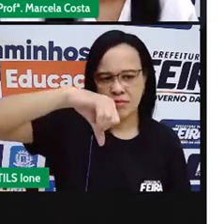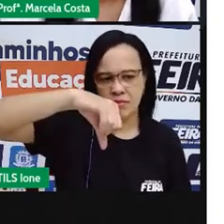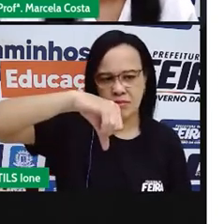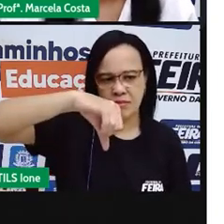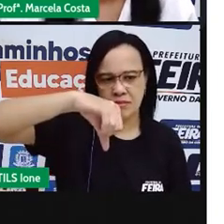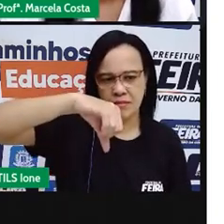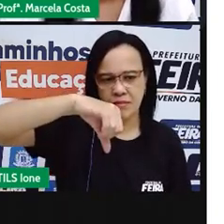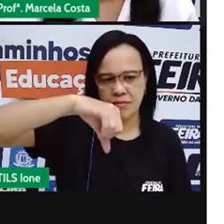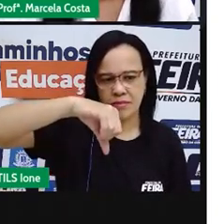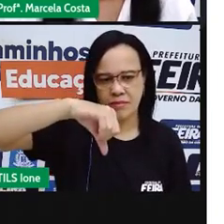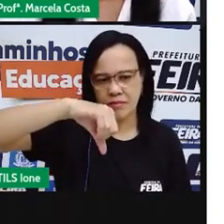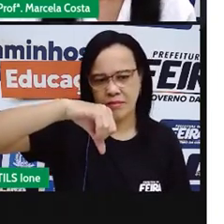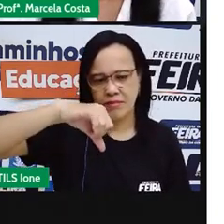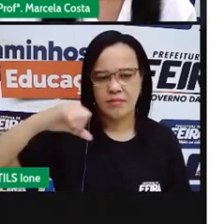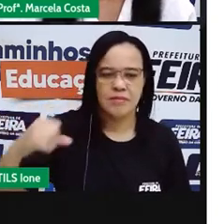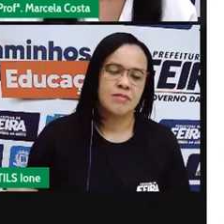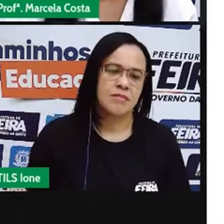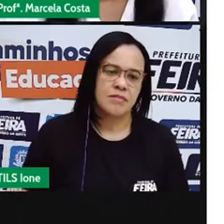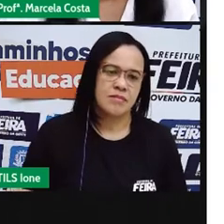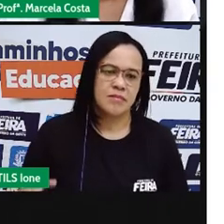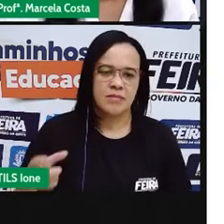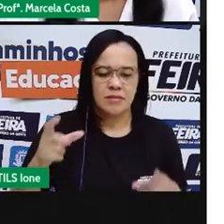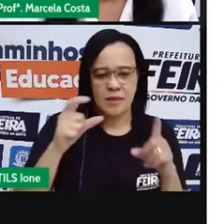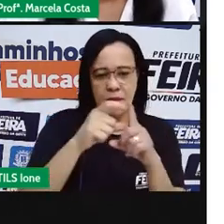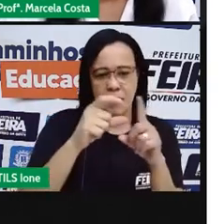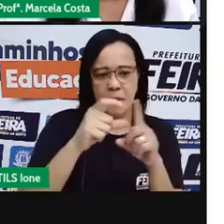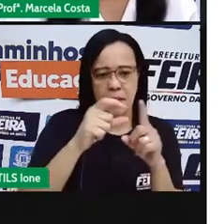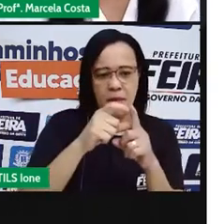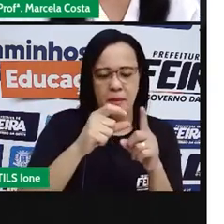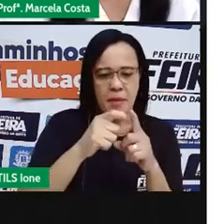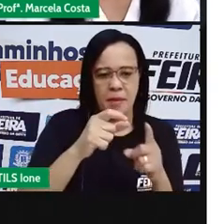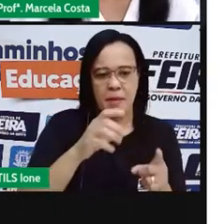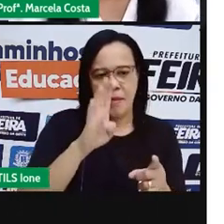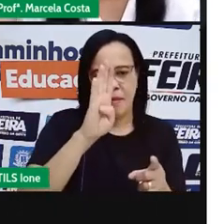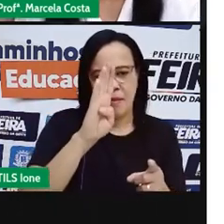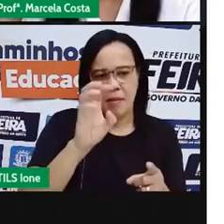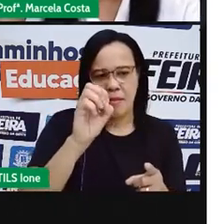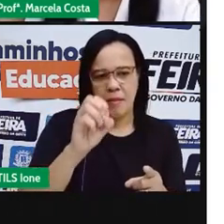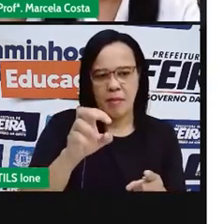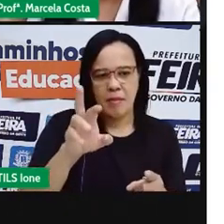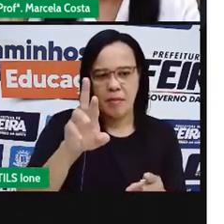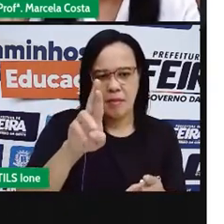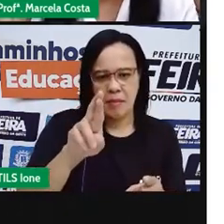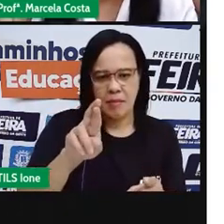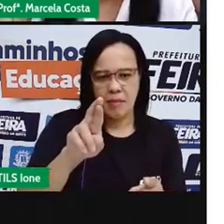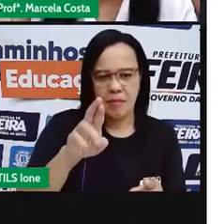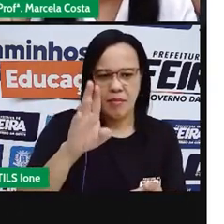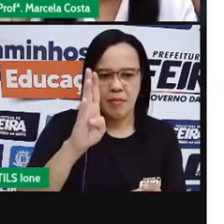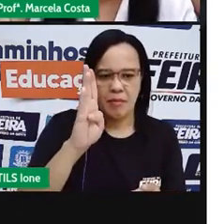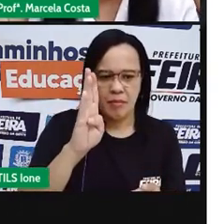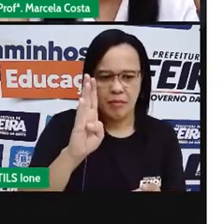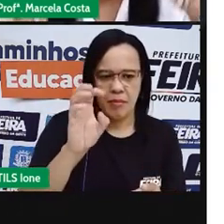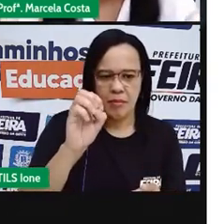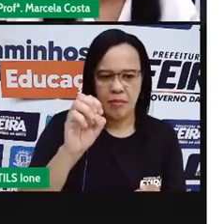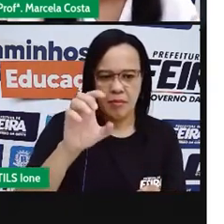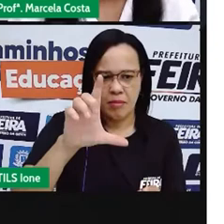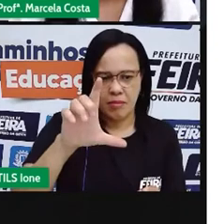nove. Então, a palavra borboleta tem nove letras.